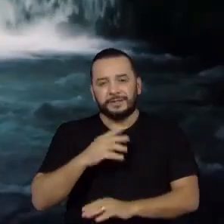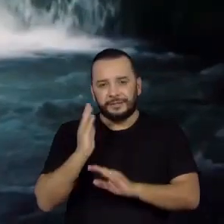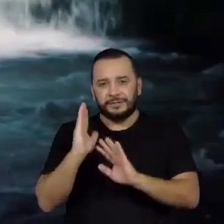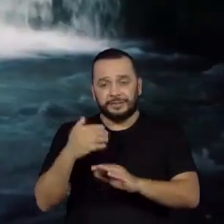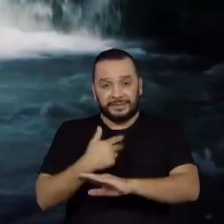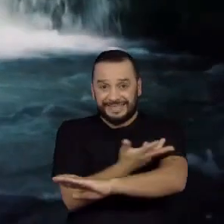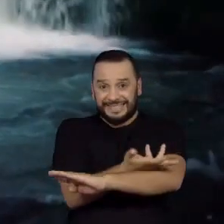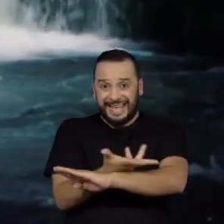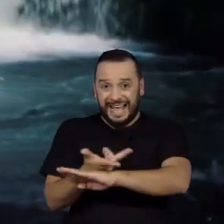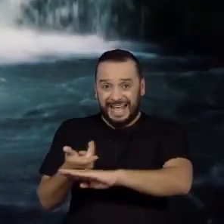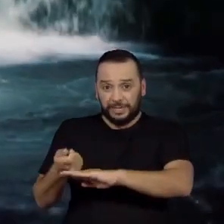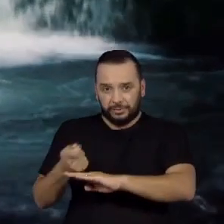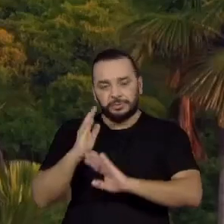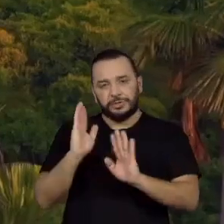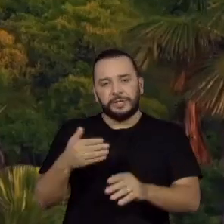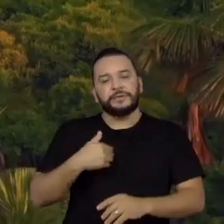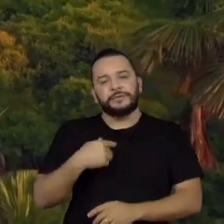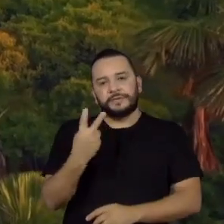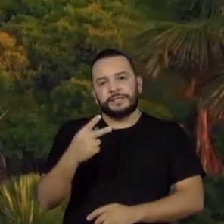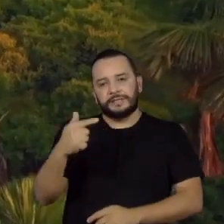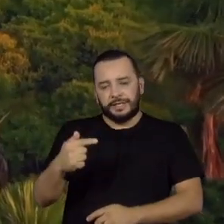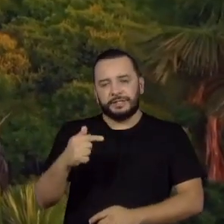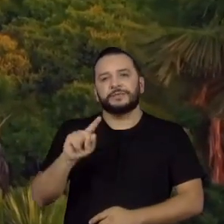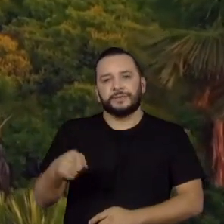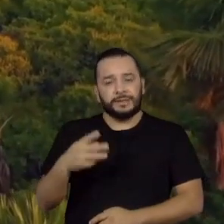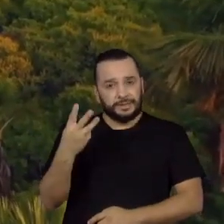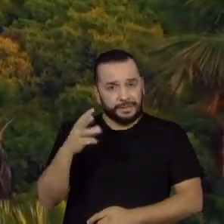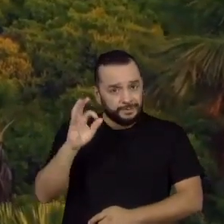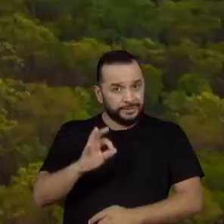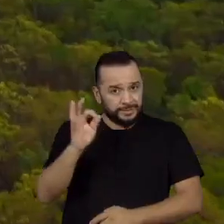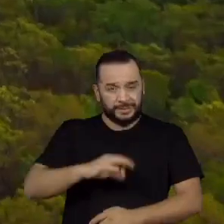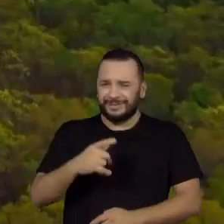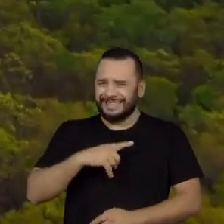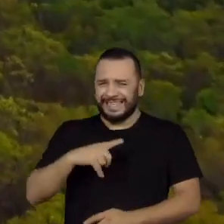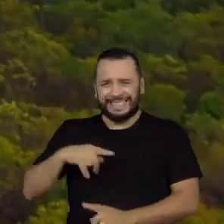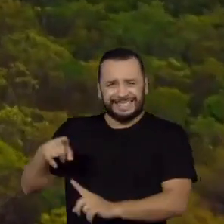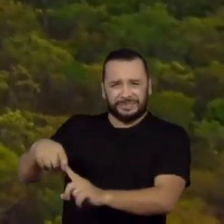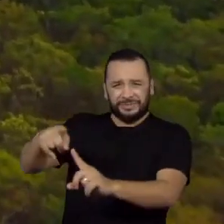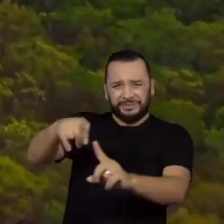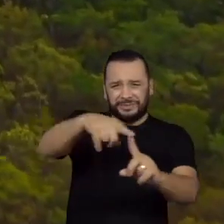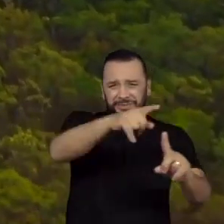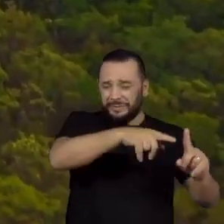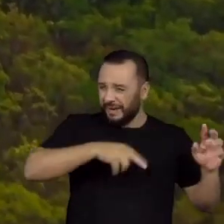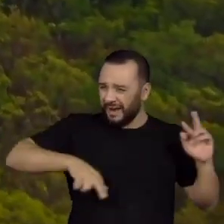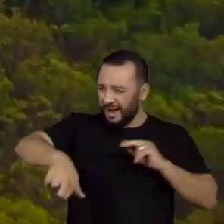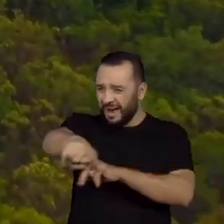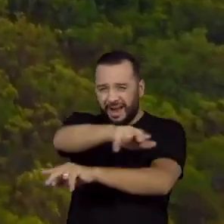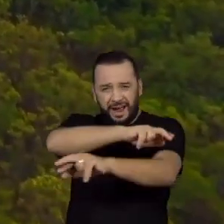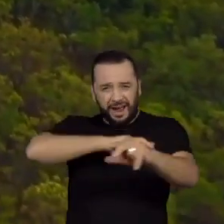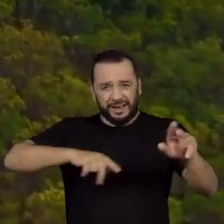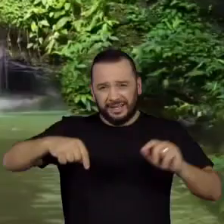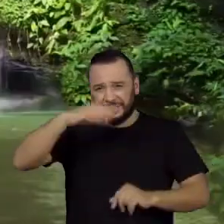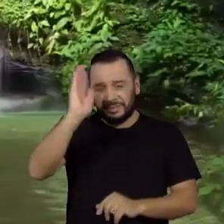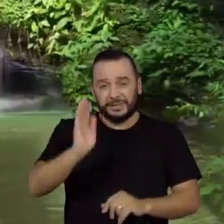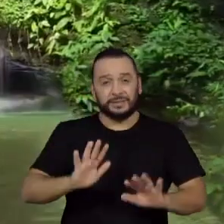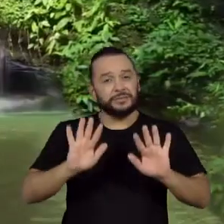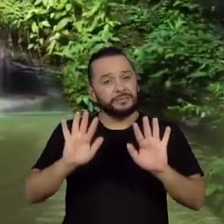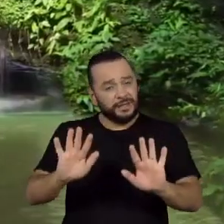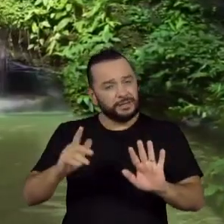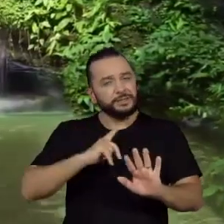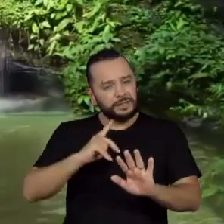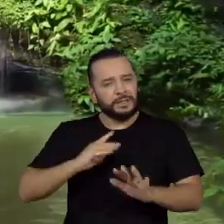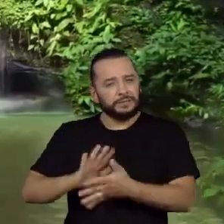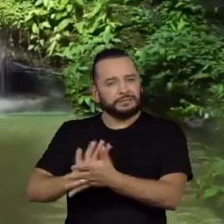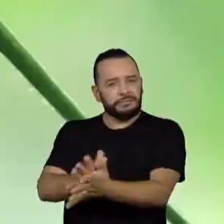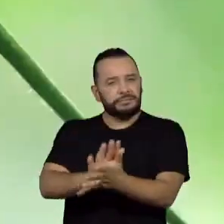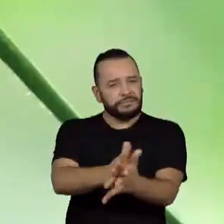bioma mais biodiverso do país mais megadiverso do planeta é também um dos mais ameaçados, a Mata